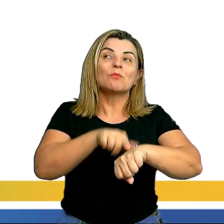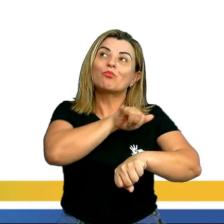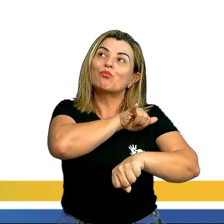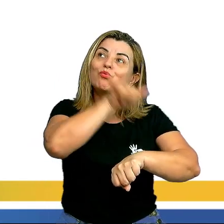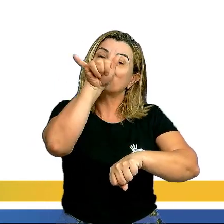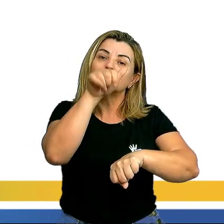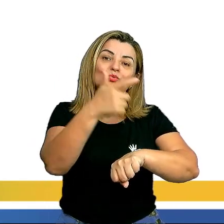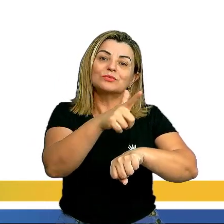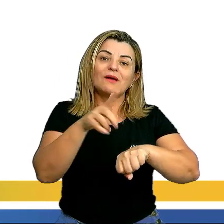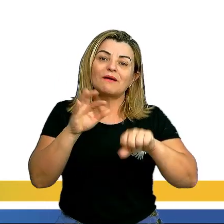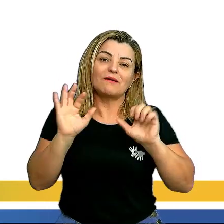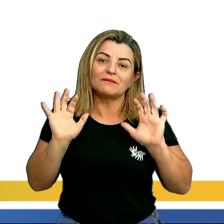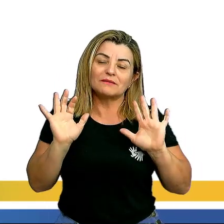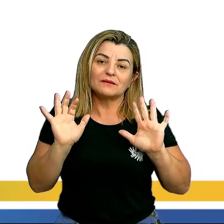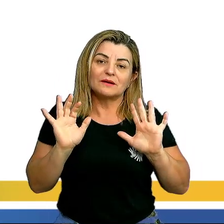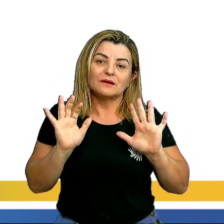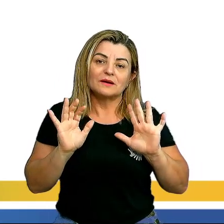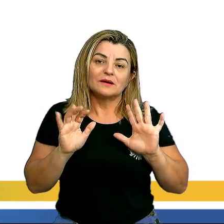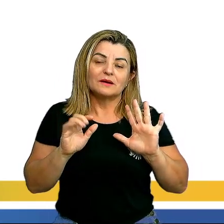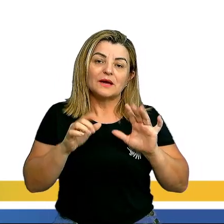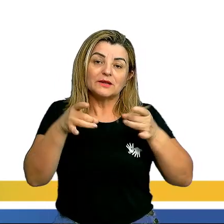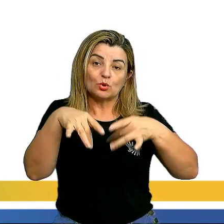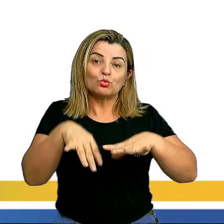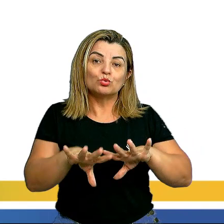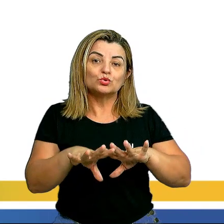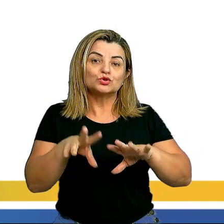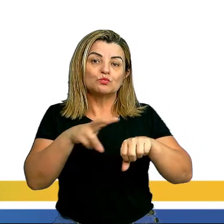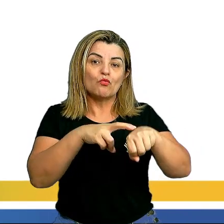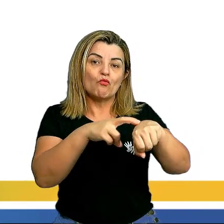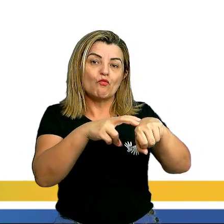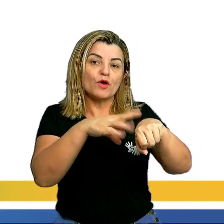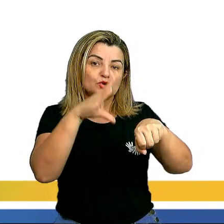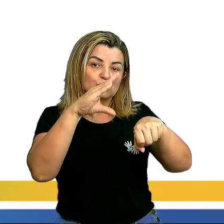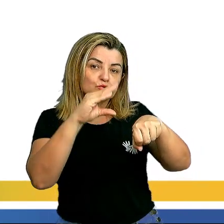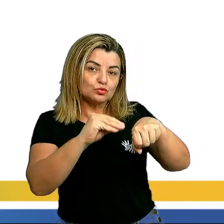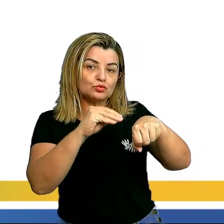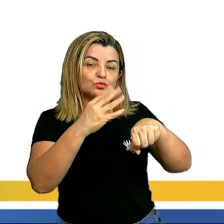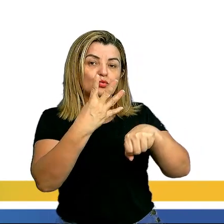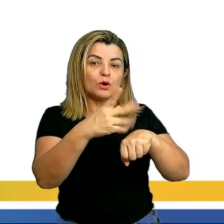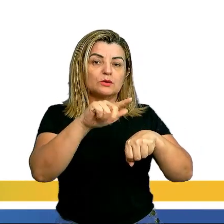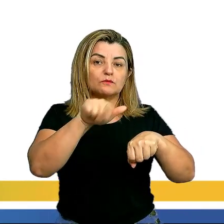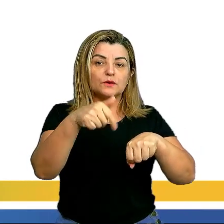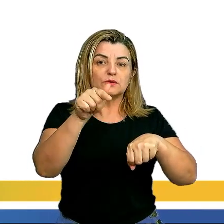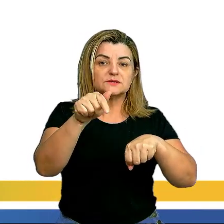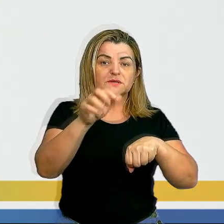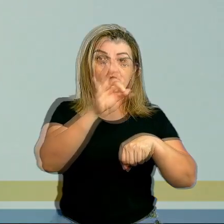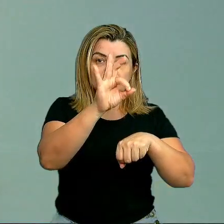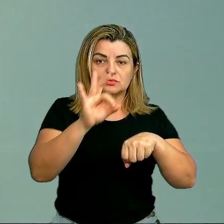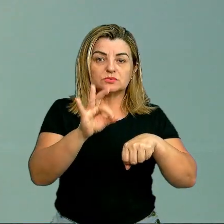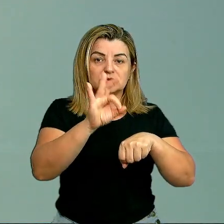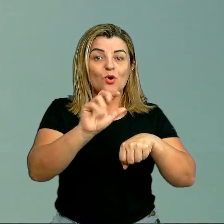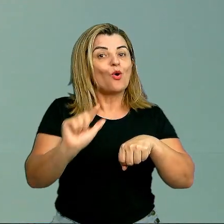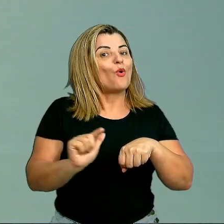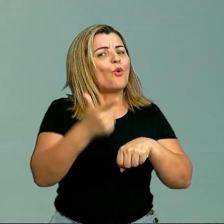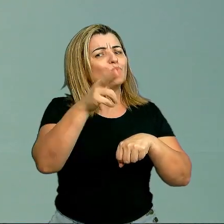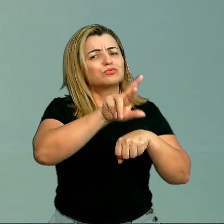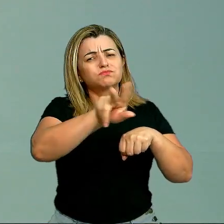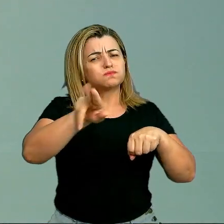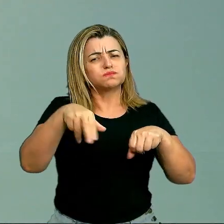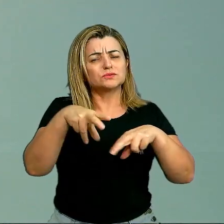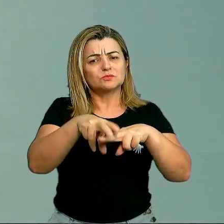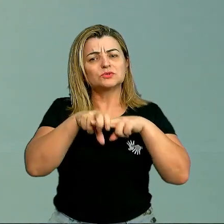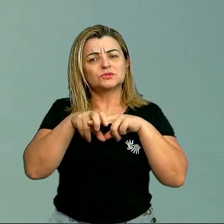E o último, que é o verde escuro. 4,7%. Outros motivos. Então